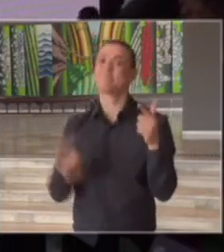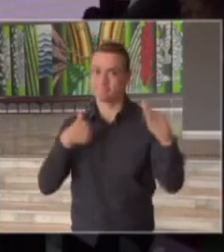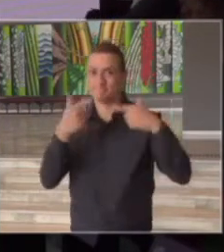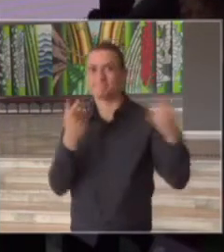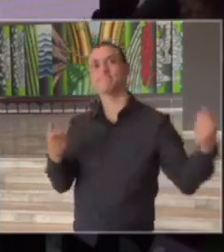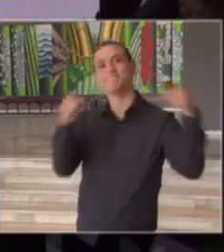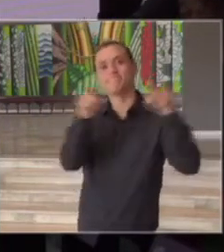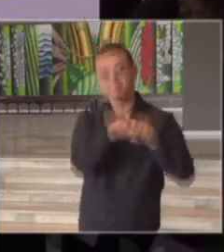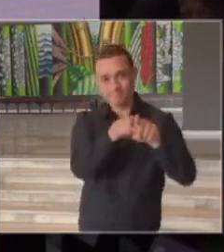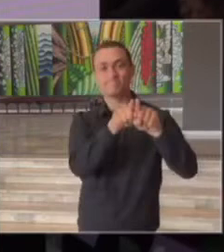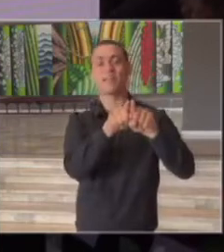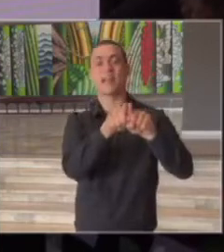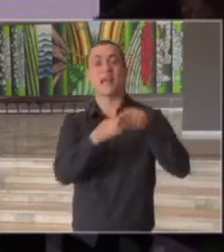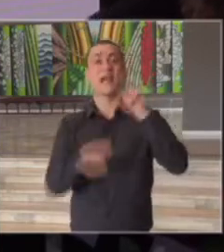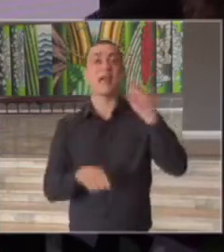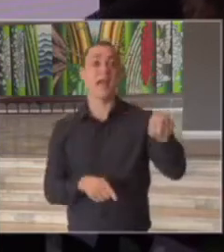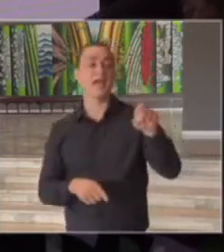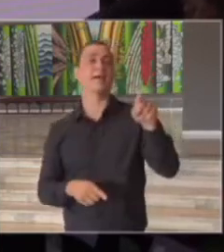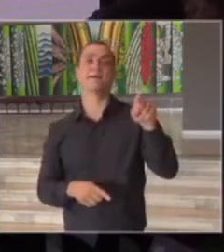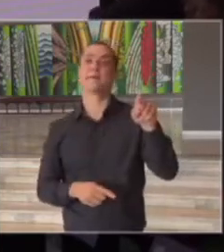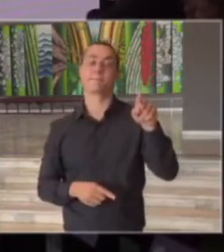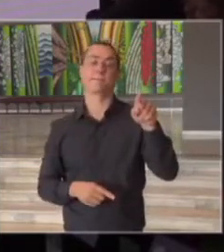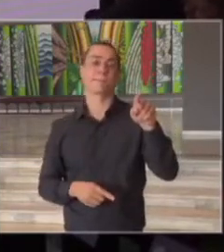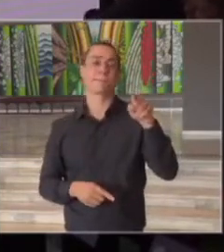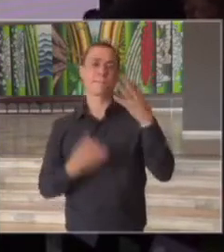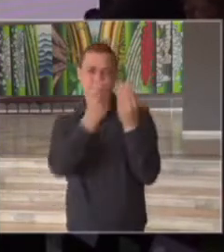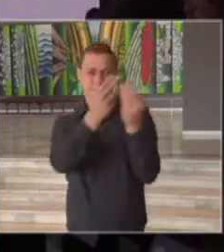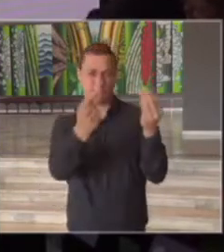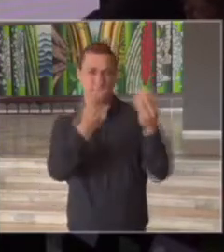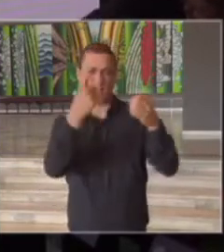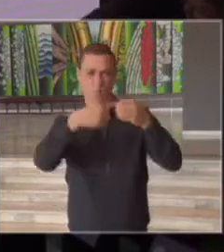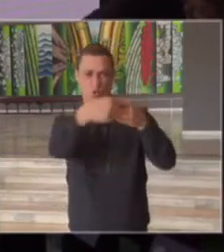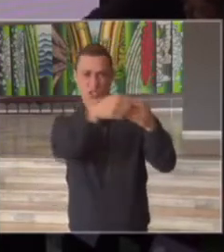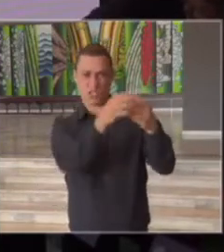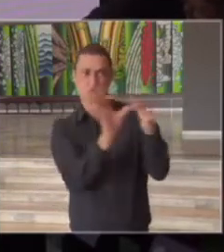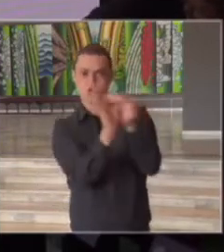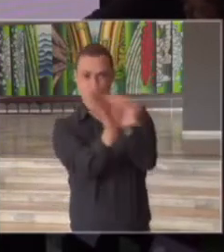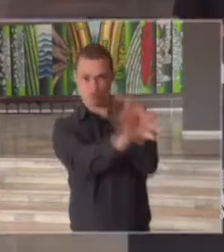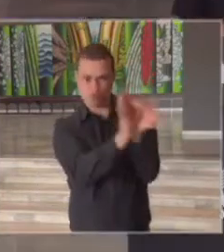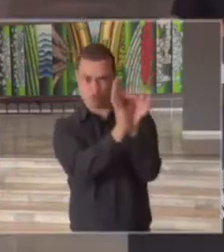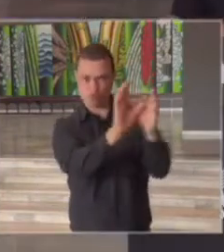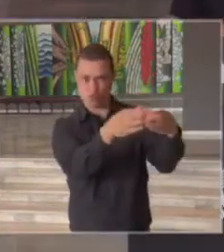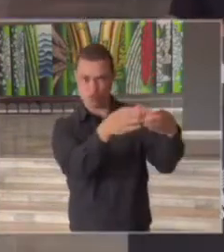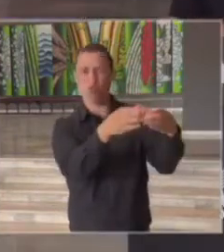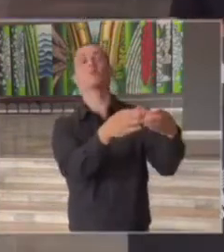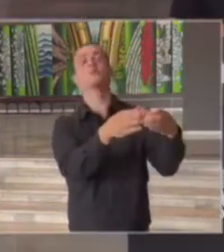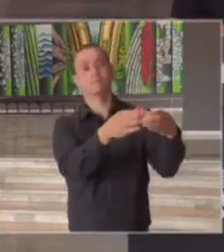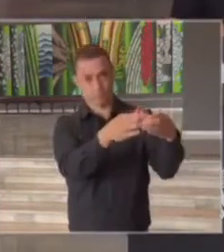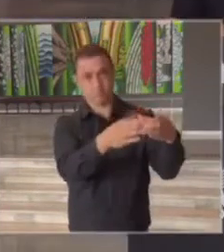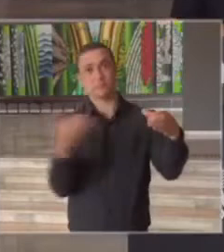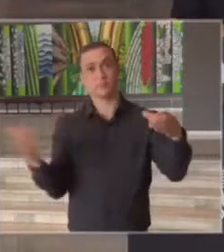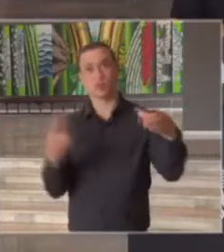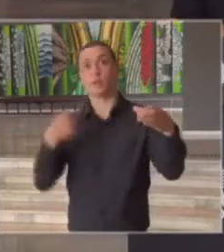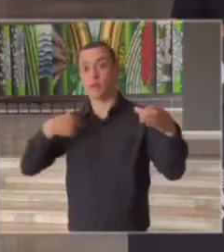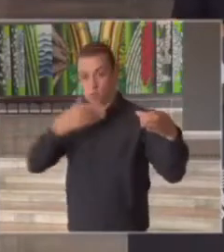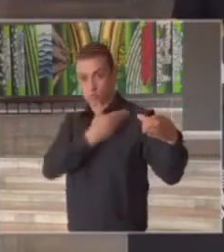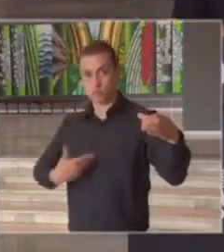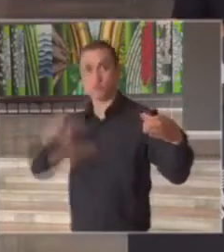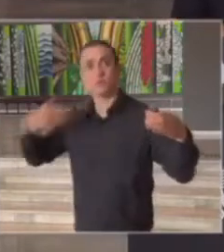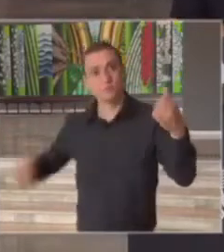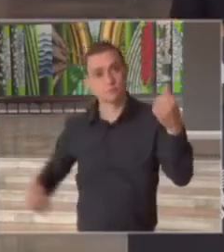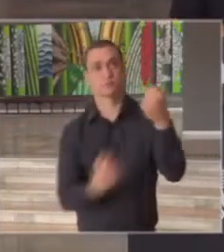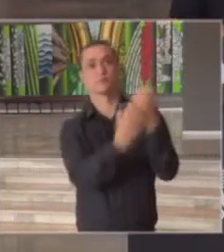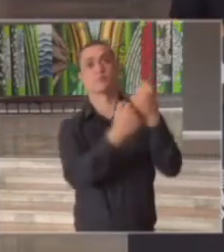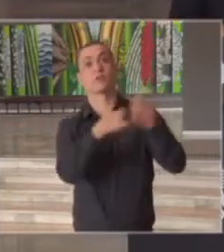consórcios os consórcios que congregam vários municípios da região vão ter a partir de agora apoio do estado também